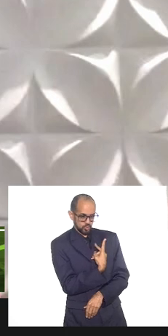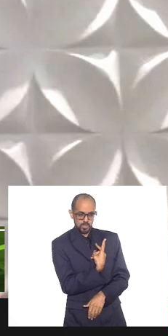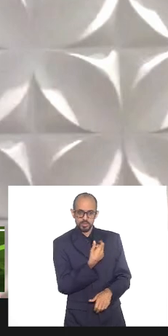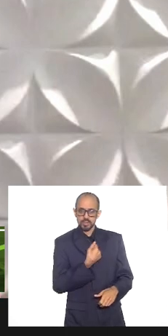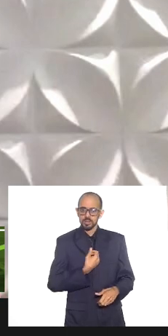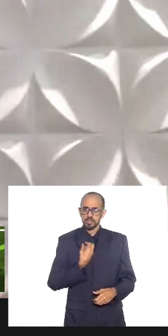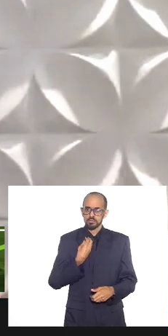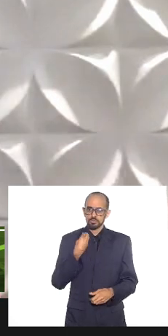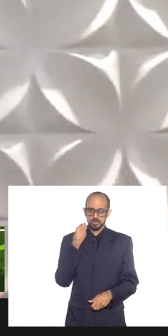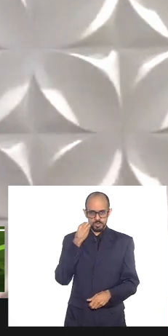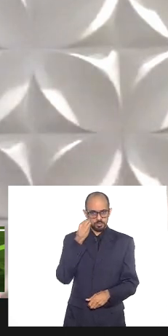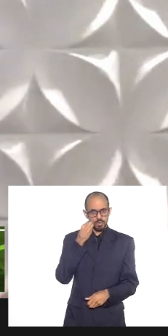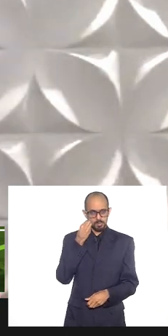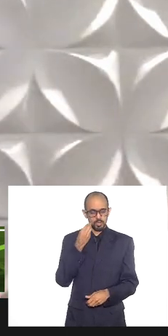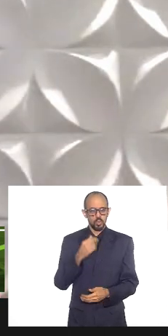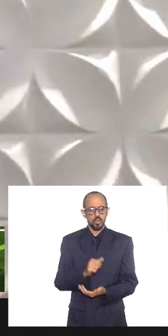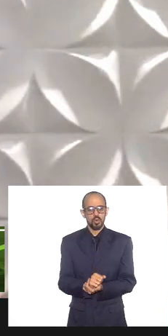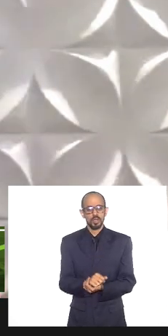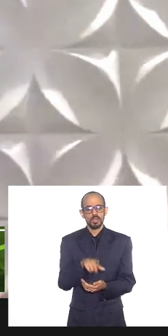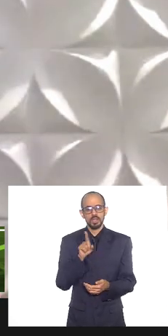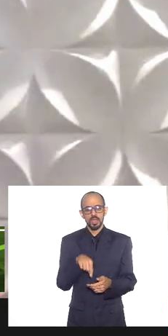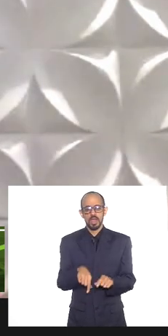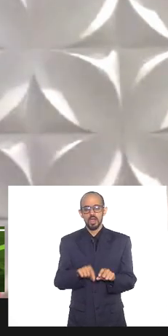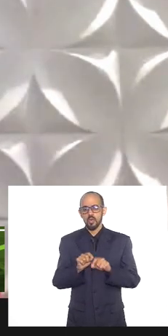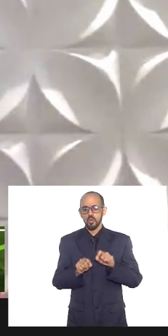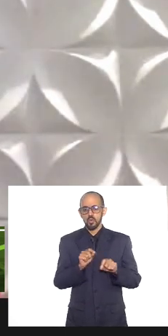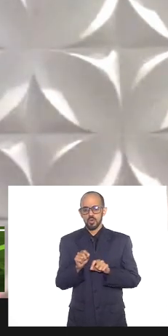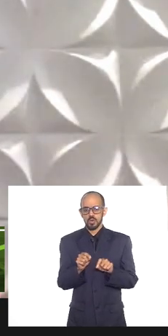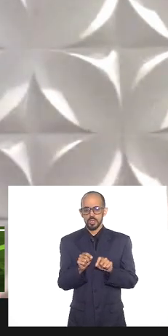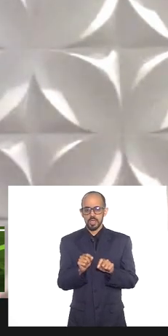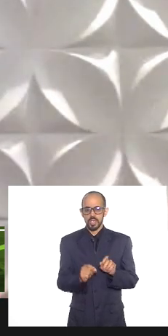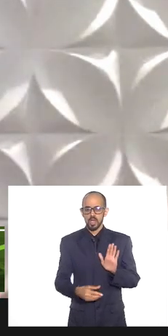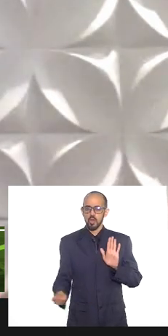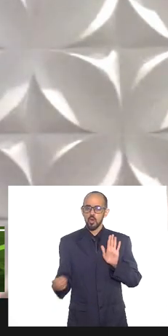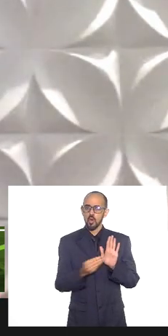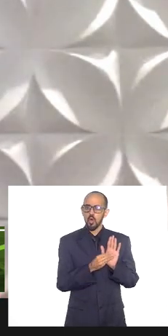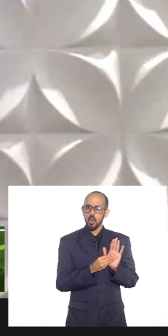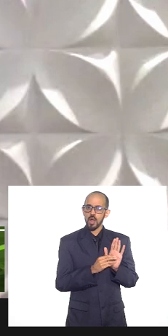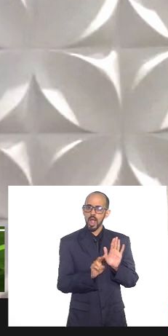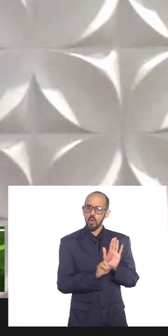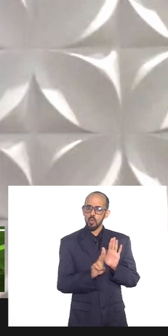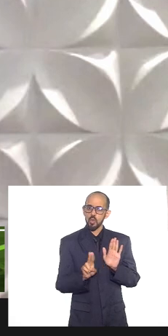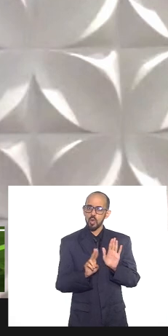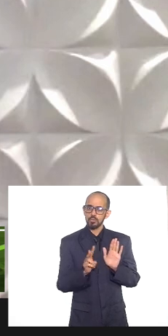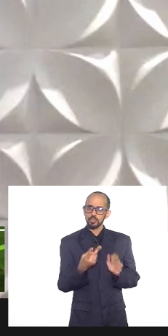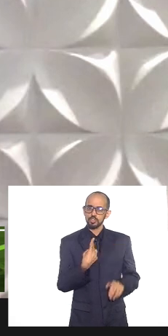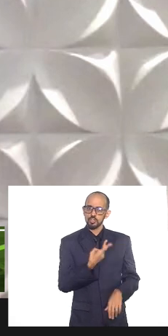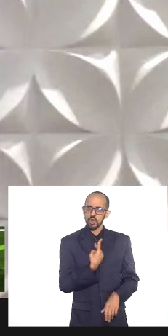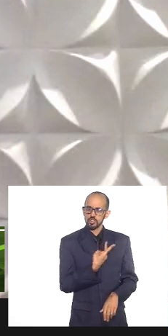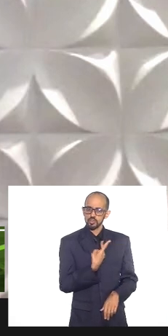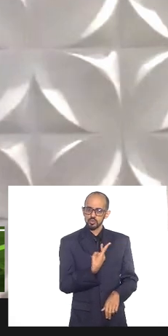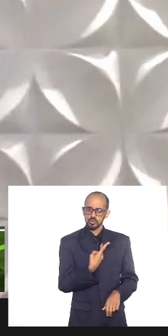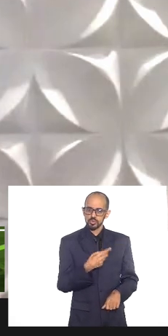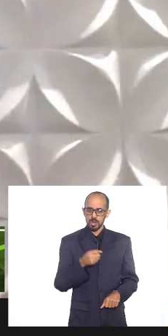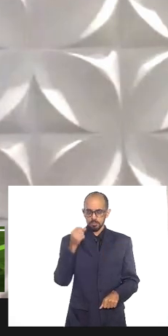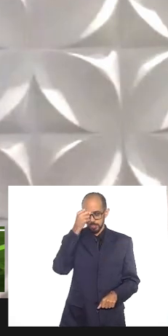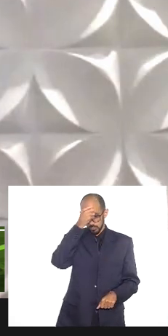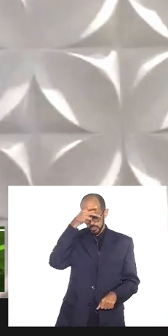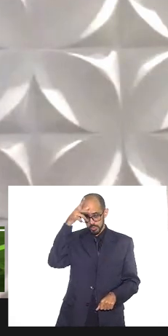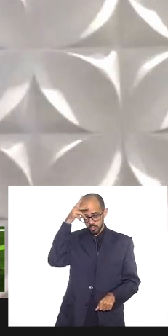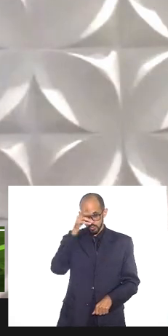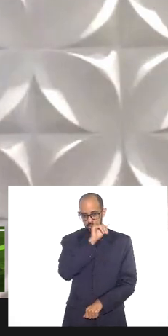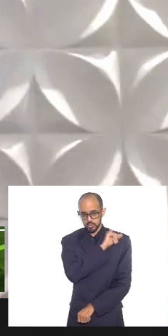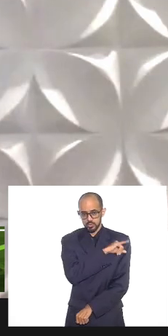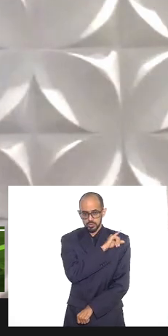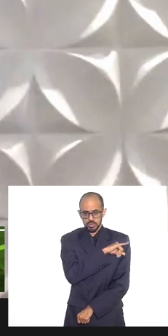foi submeter os nossos nomes a um projeto de candidatura à prefeitura da cidade do Rio de Janeiro